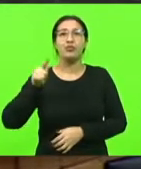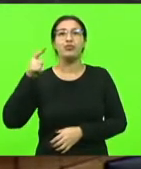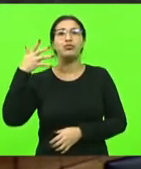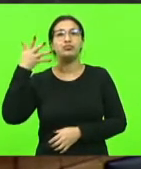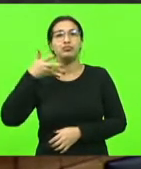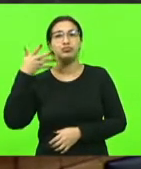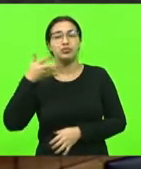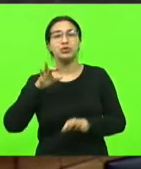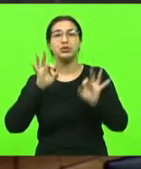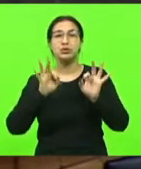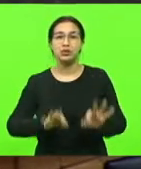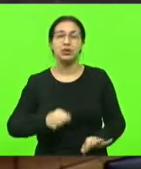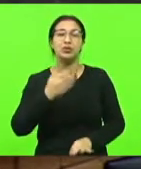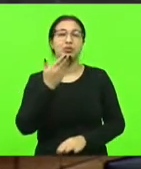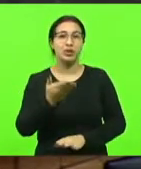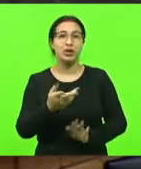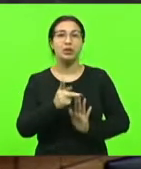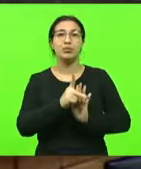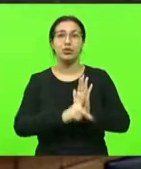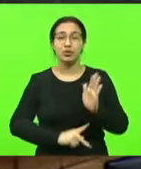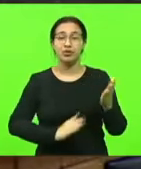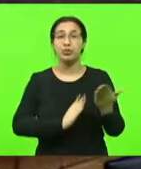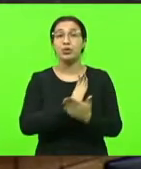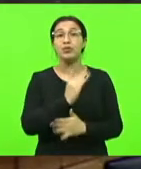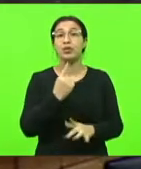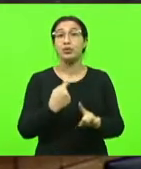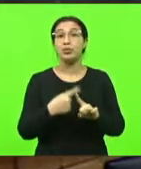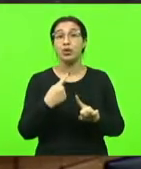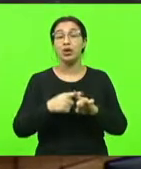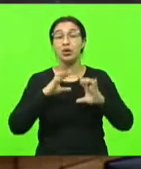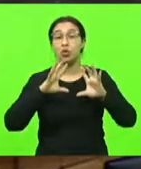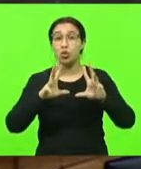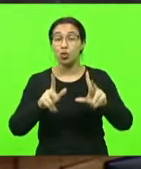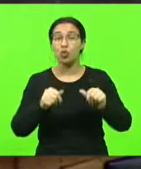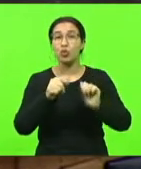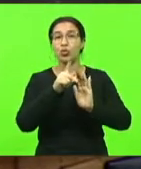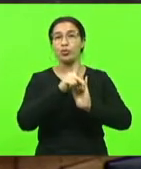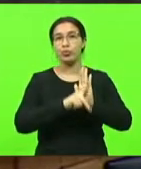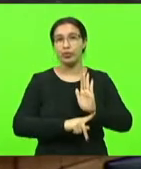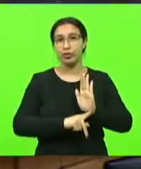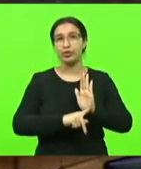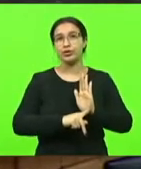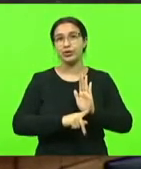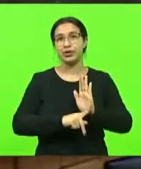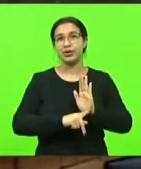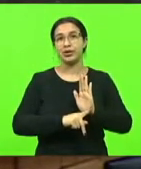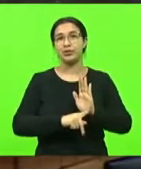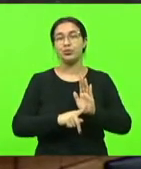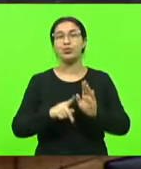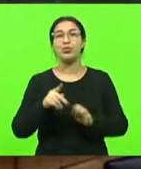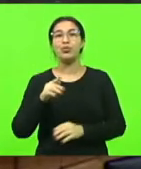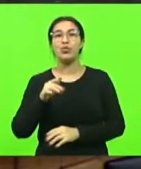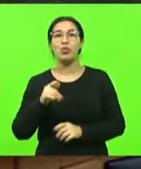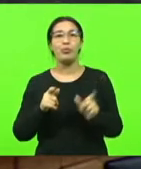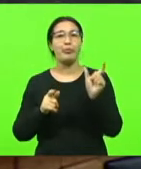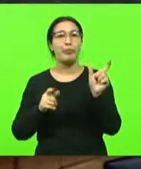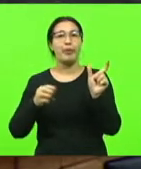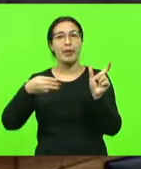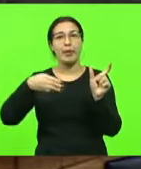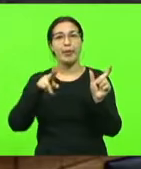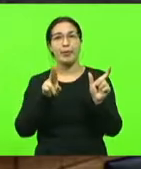que esse projeto vai ser aprovado hoje, porque todos os projetos que têm a palavra mulher passam por esta casa